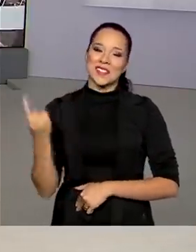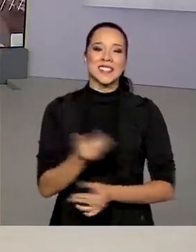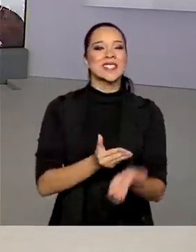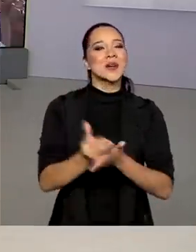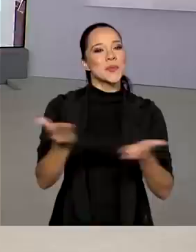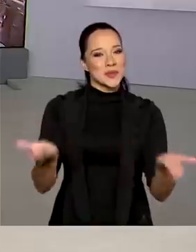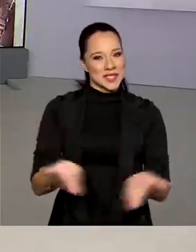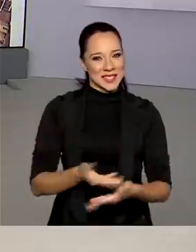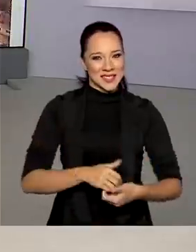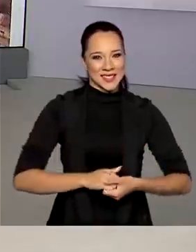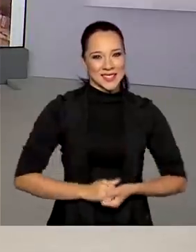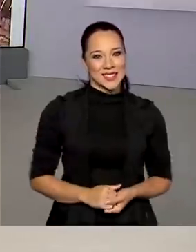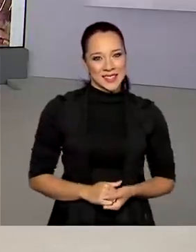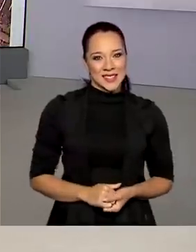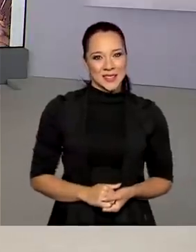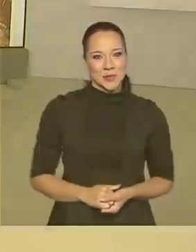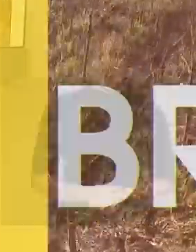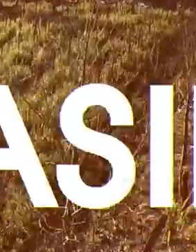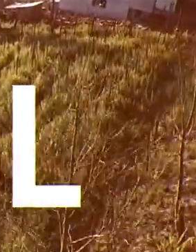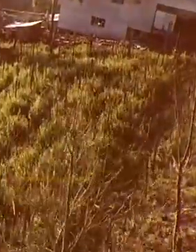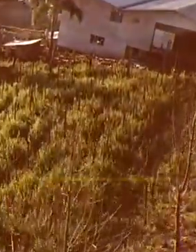Brasil em Dia já está no ar.